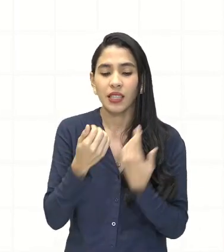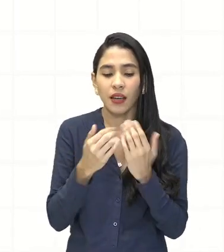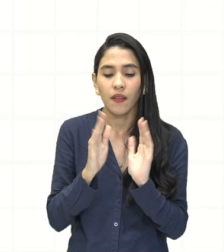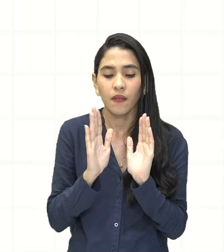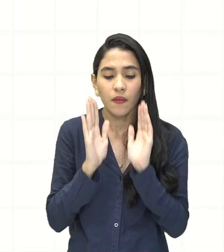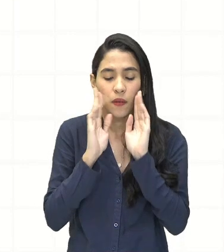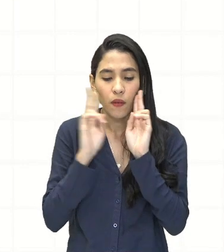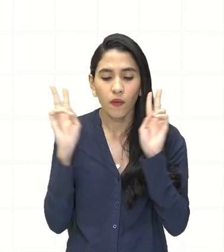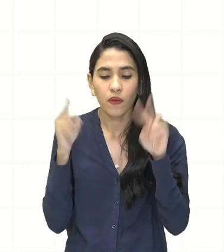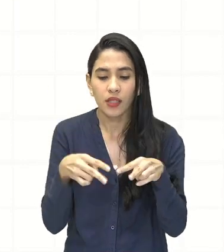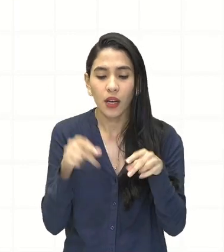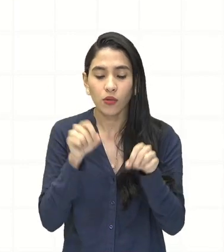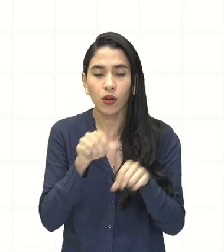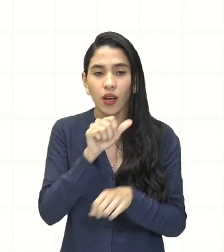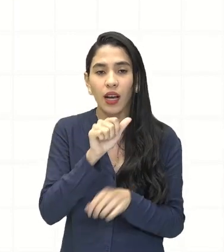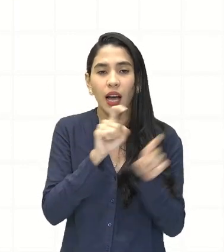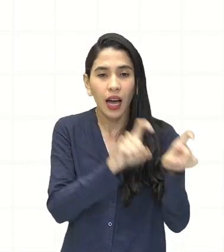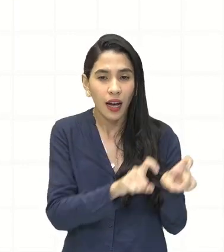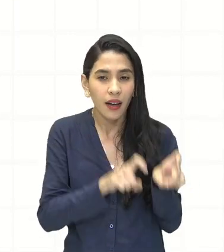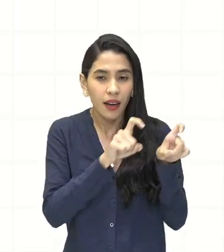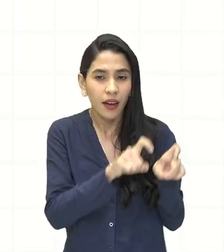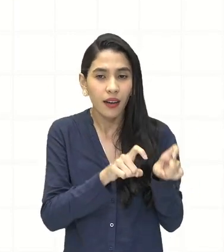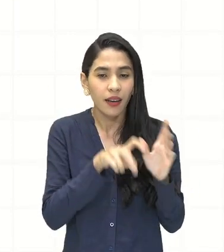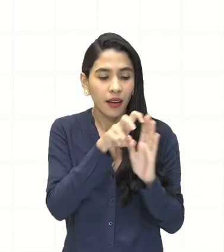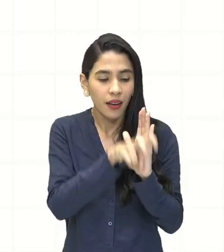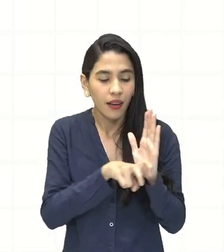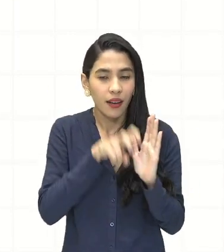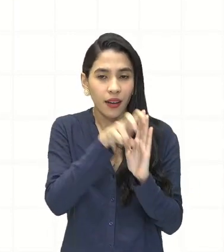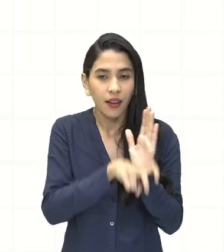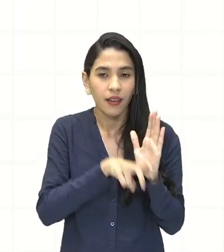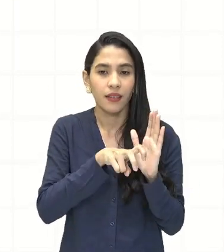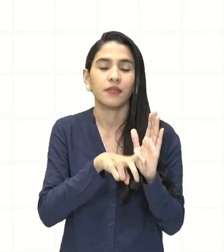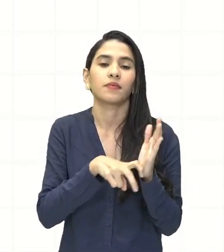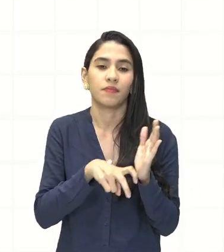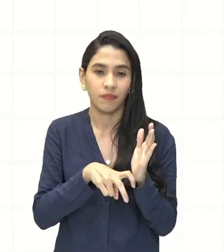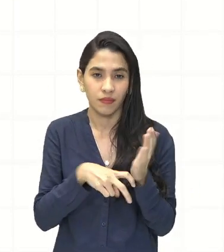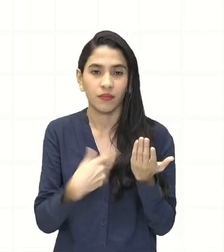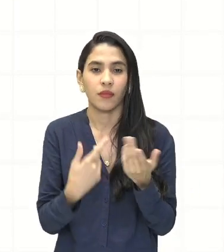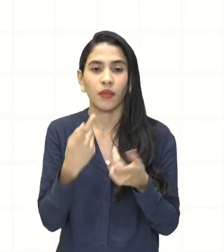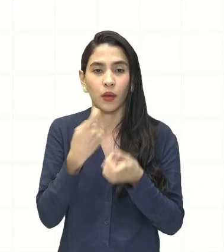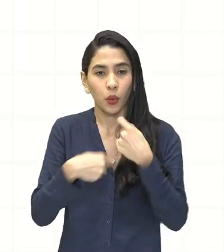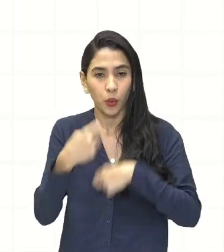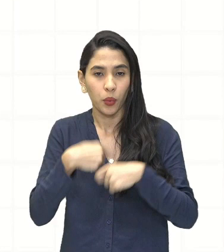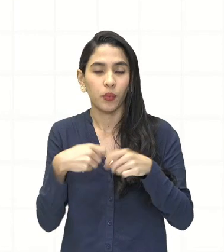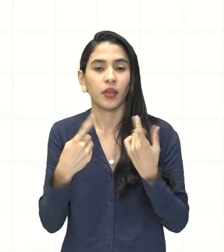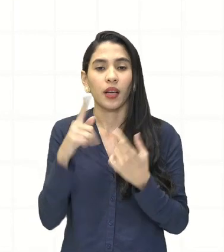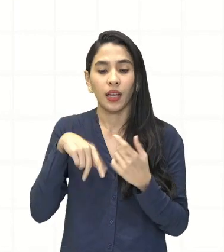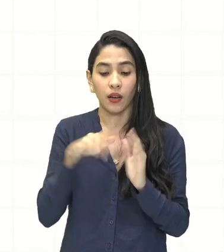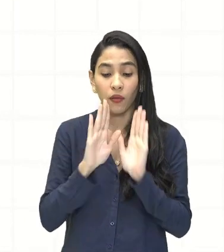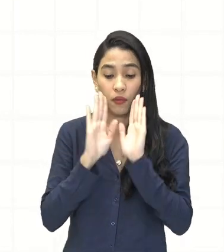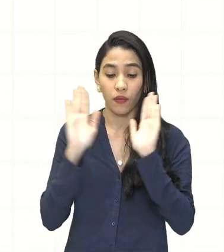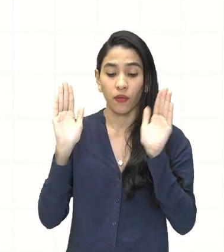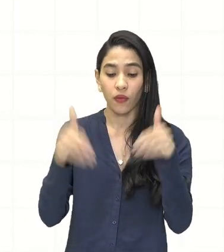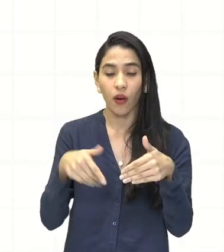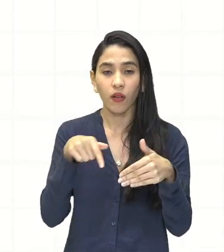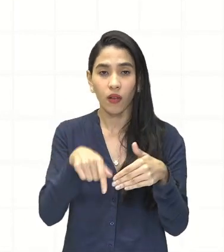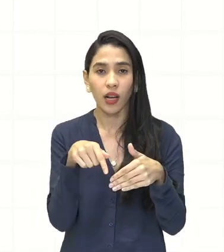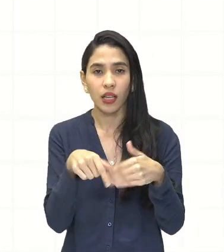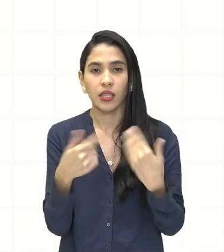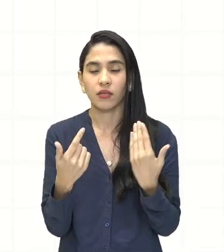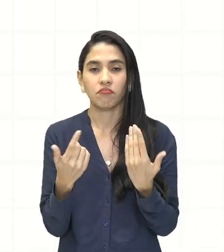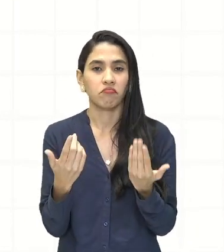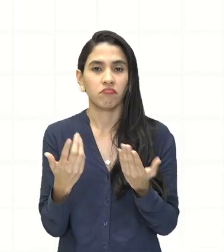produção agrária. Ou seja, a agricultura. E essa economia, ela era voltada para justamente